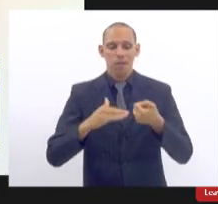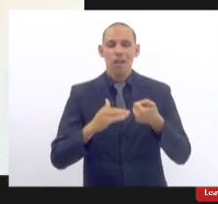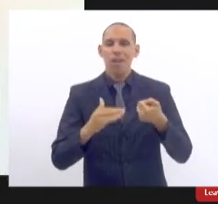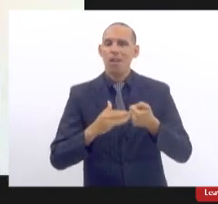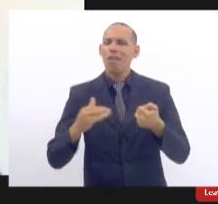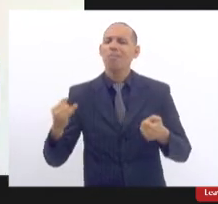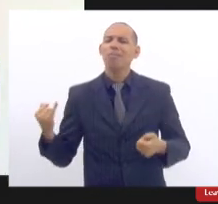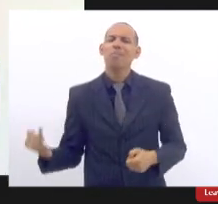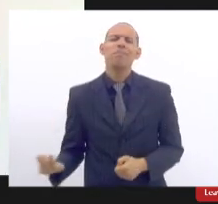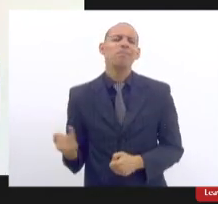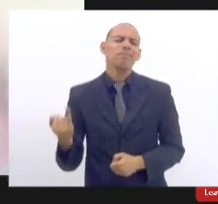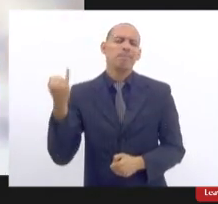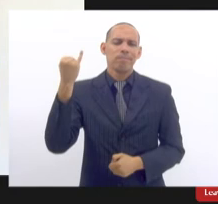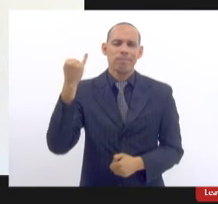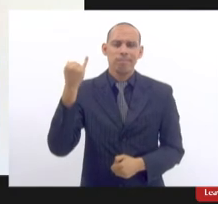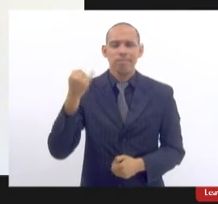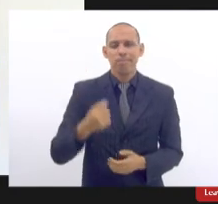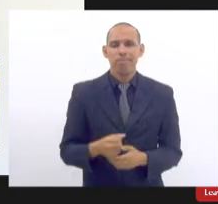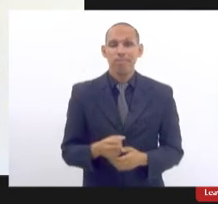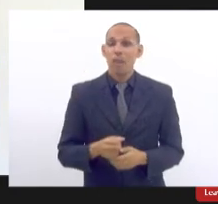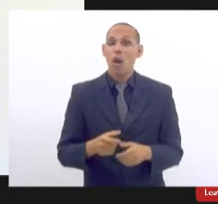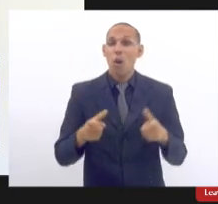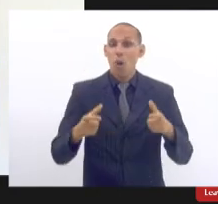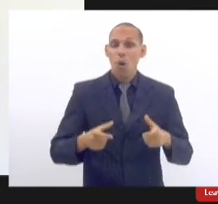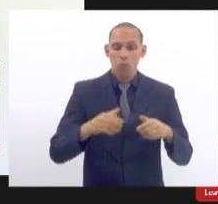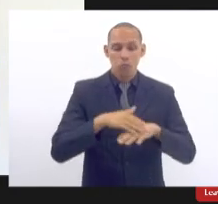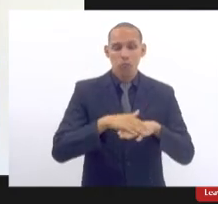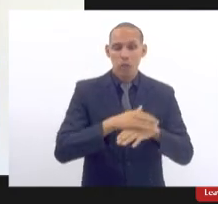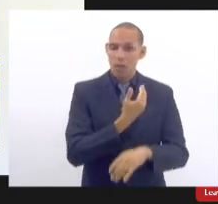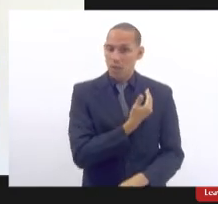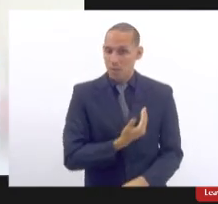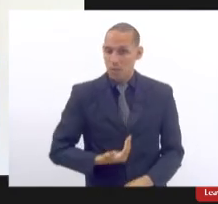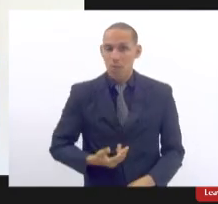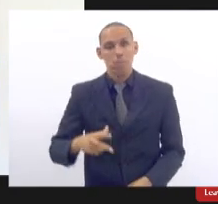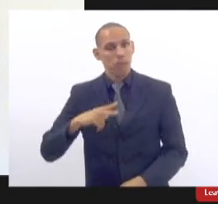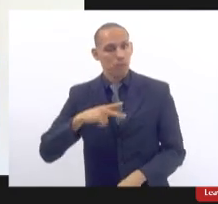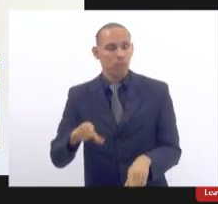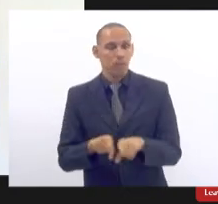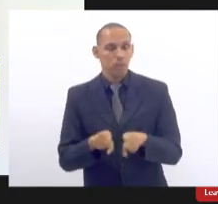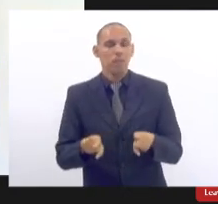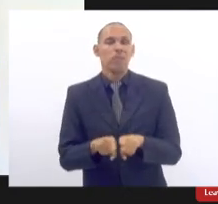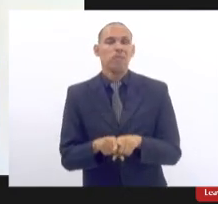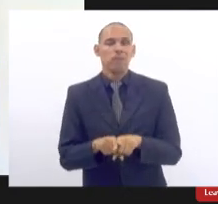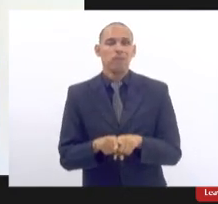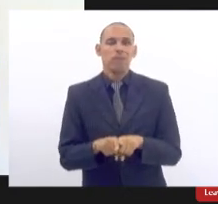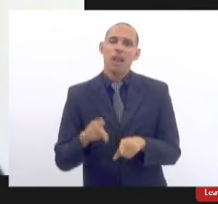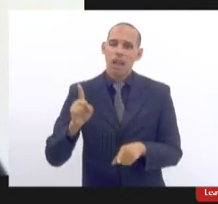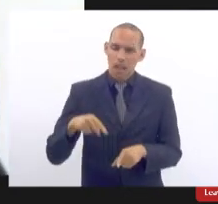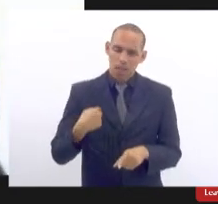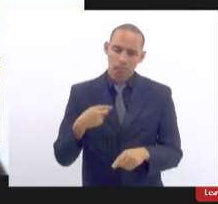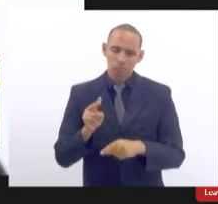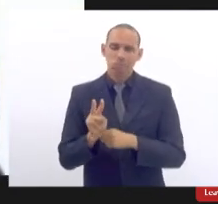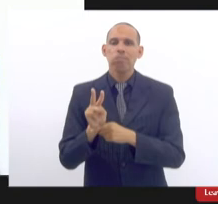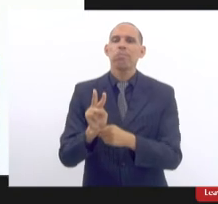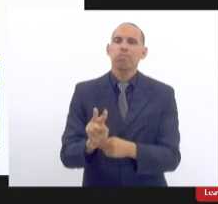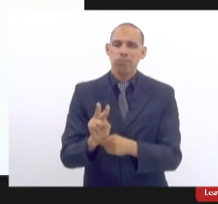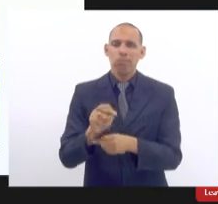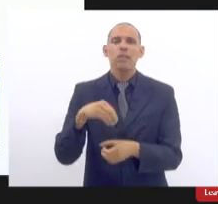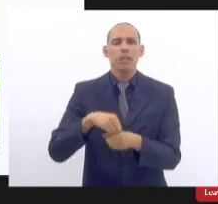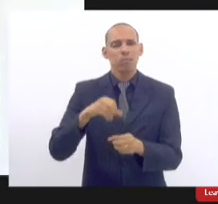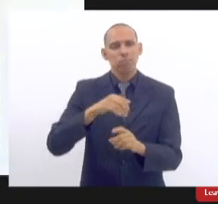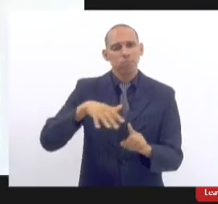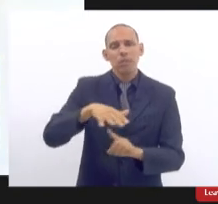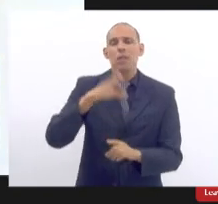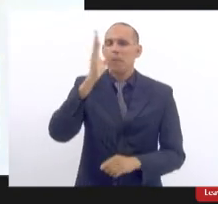é fundamental tanto na rede pública quanto na rede privada e isso é uma defesa que eu faço dentro da sociedade